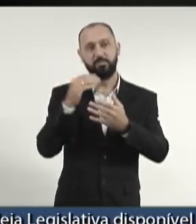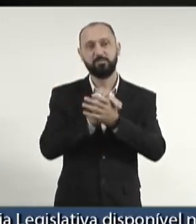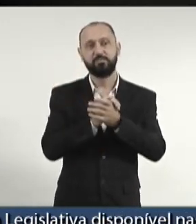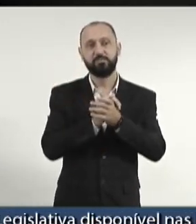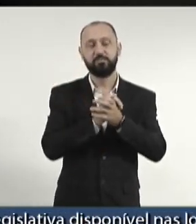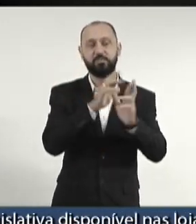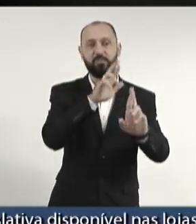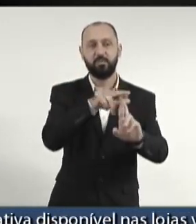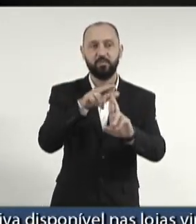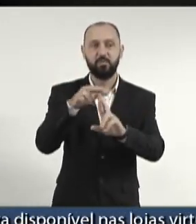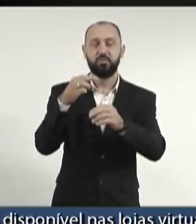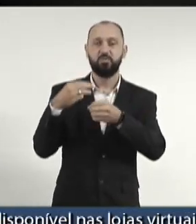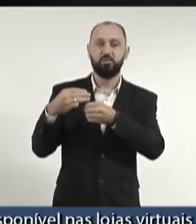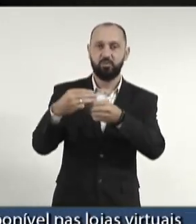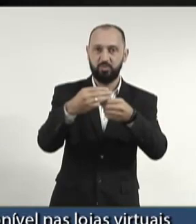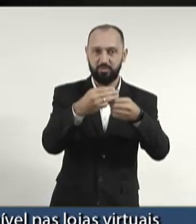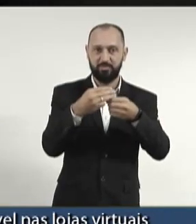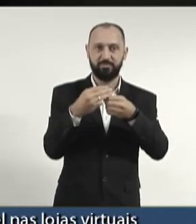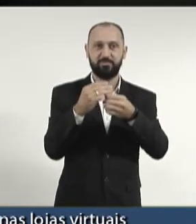representando os municípios,